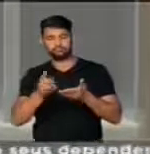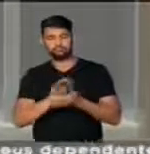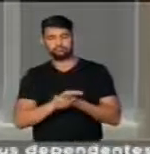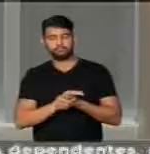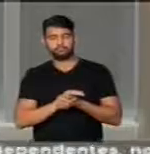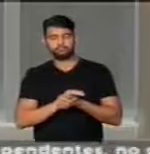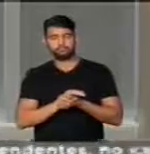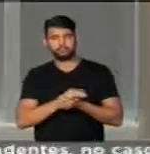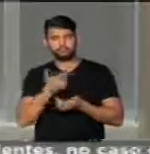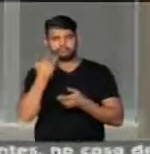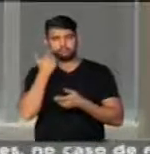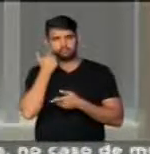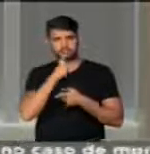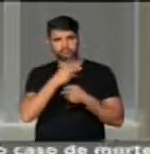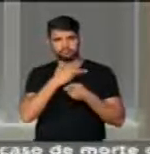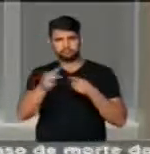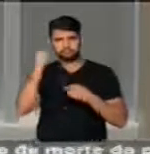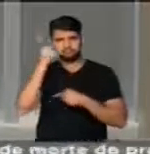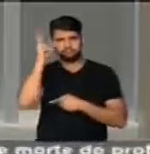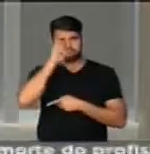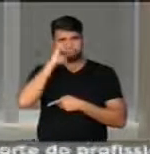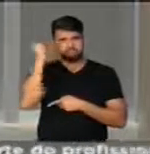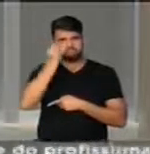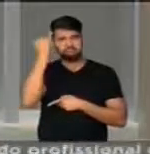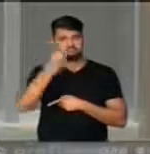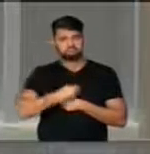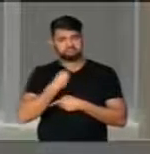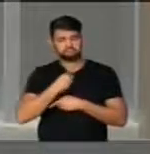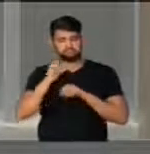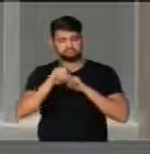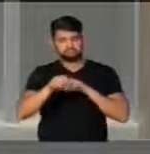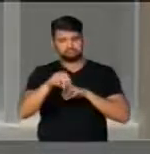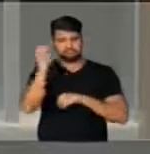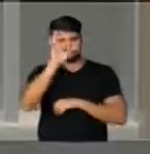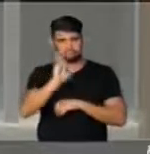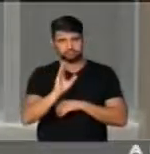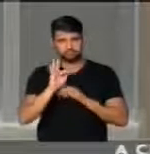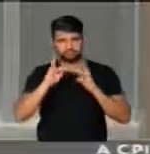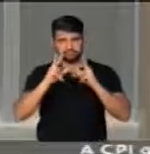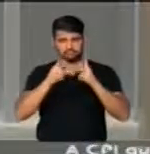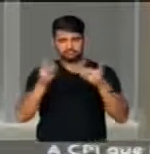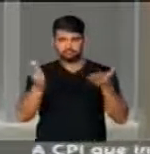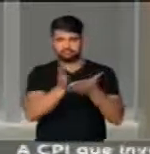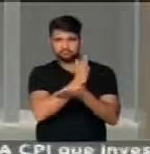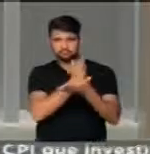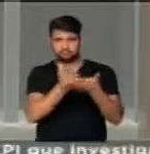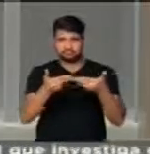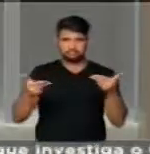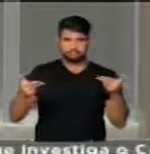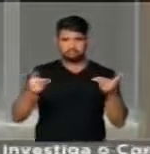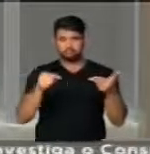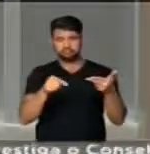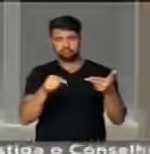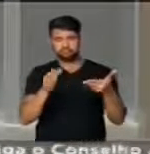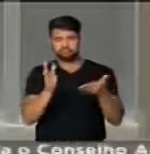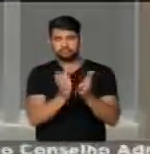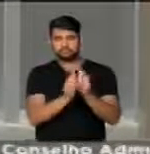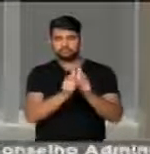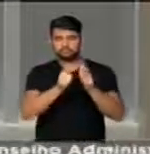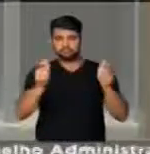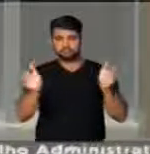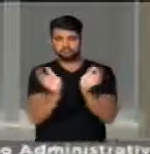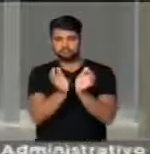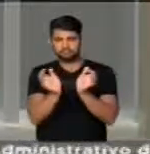Uma conquista histórica para a educação brasileira. Talvez o maior